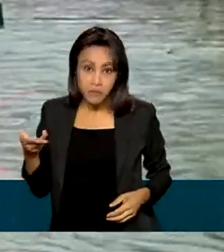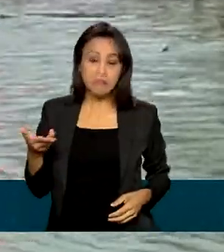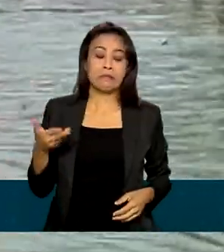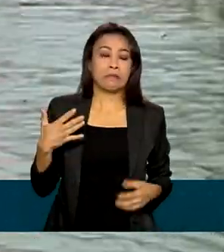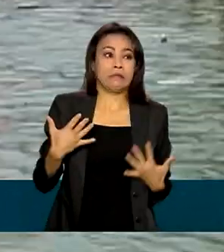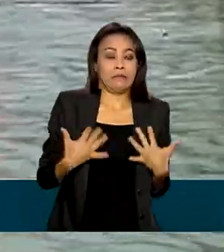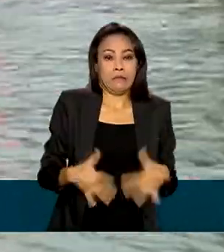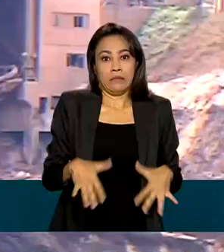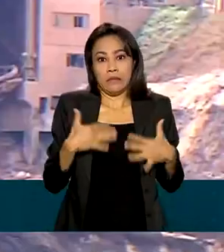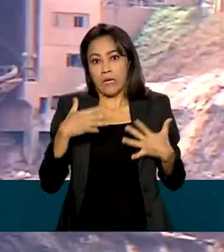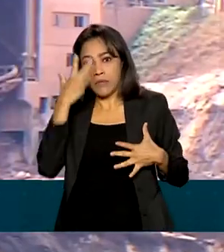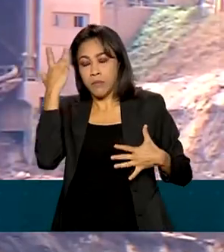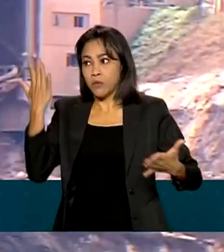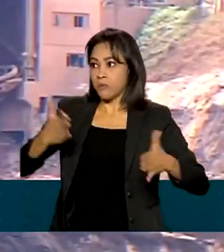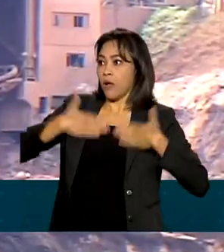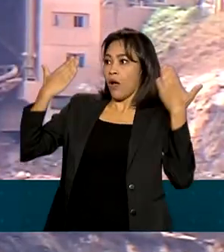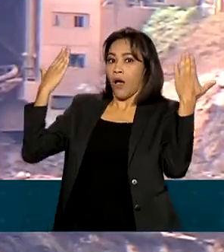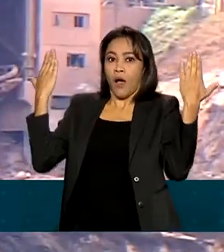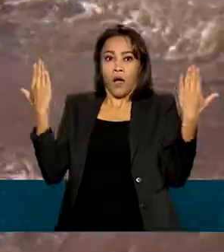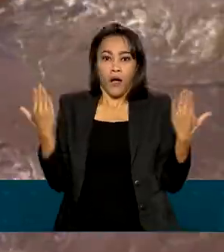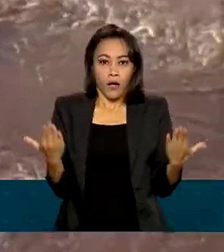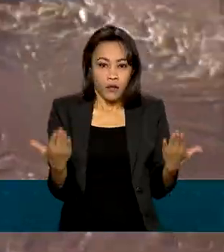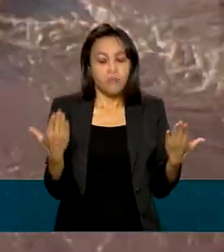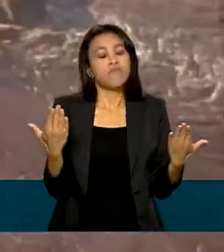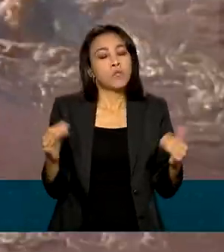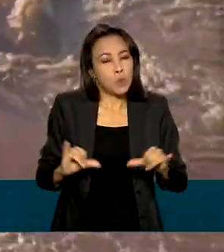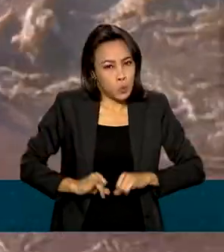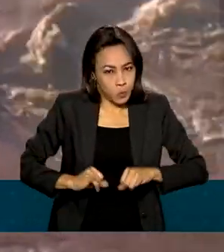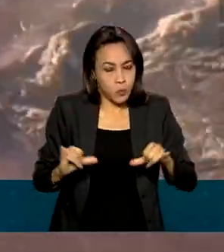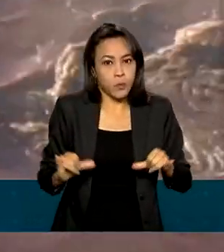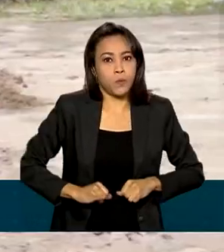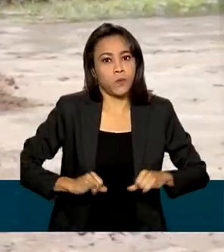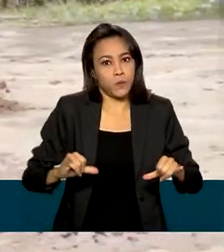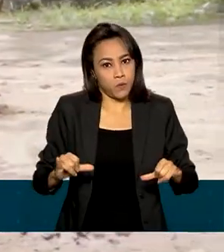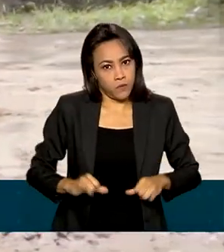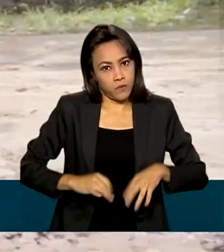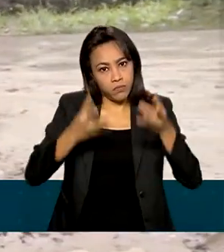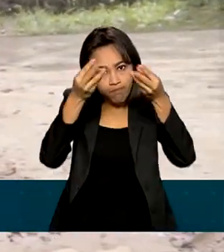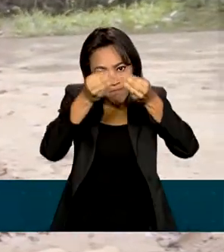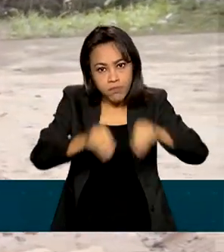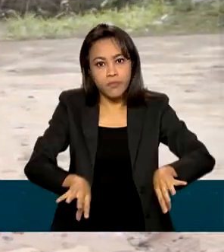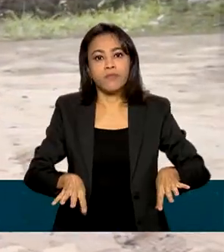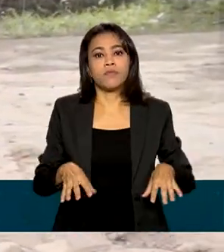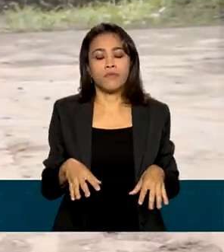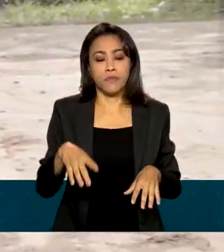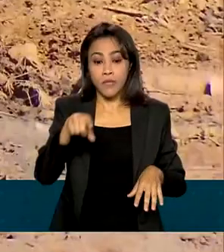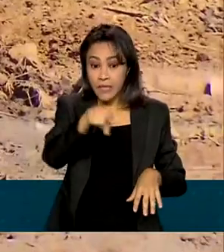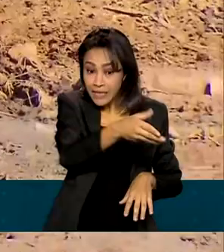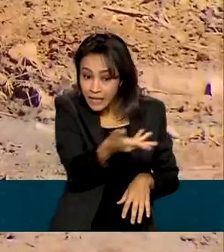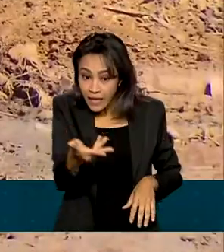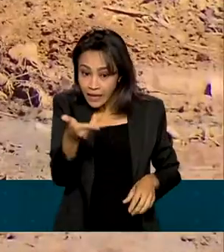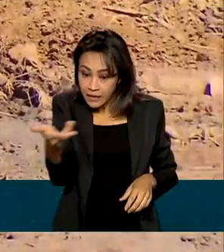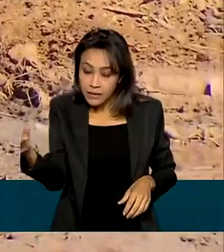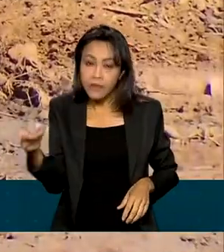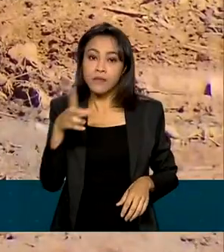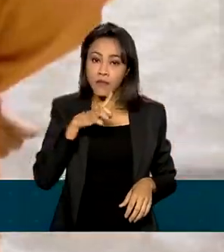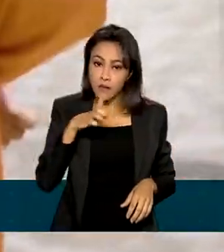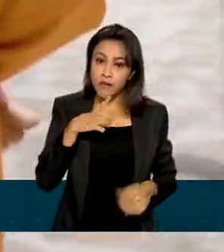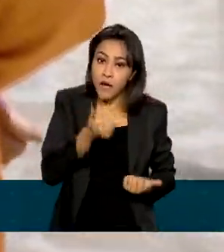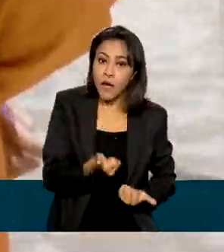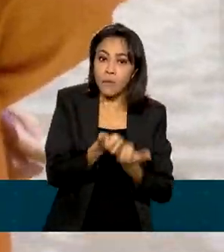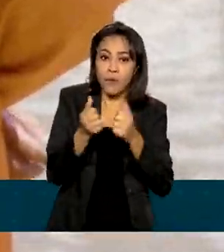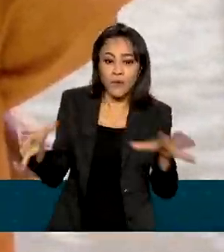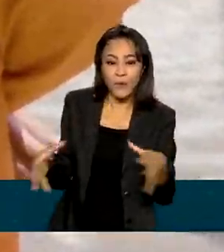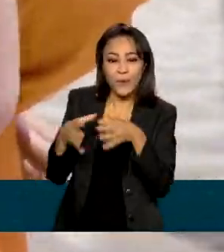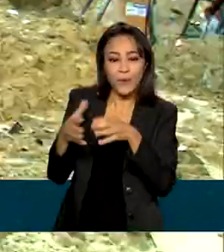população foi pega de surpresa e sofreu graves consequências. Em todos os casos, contou com o apoio